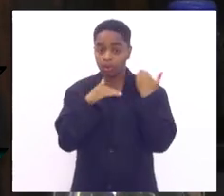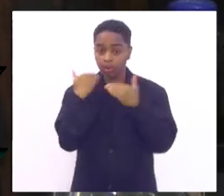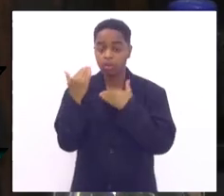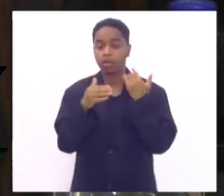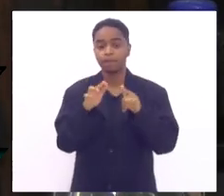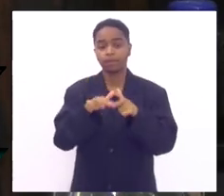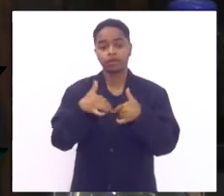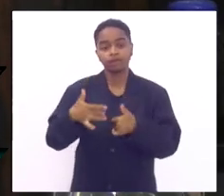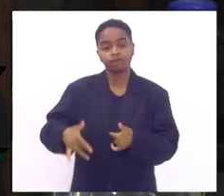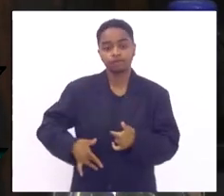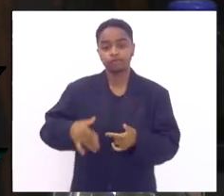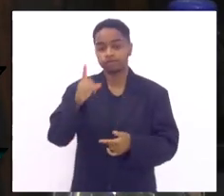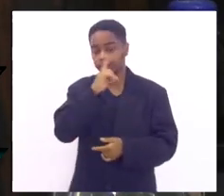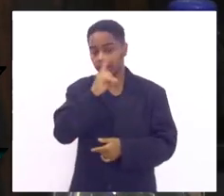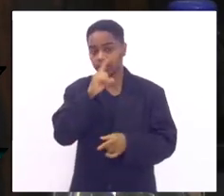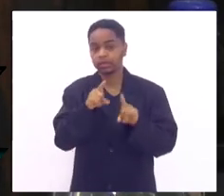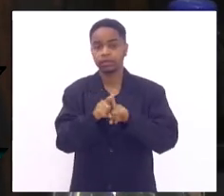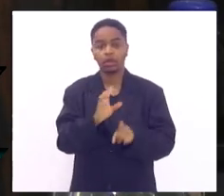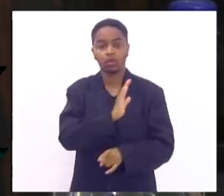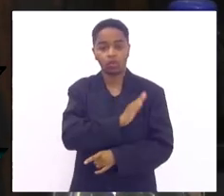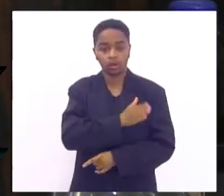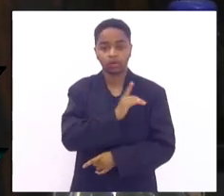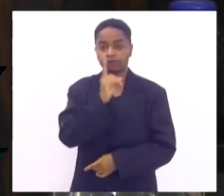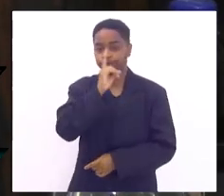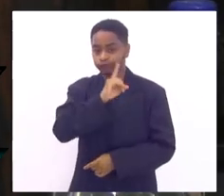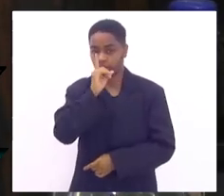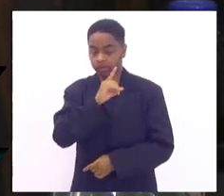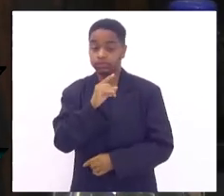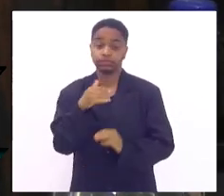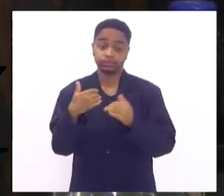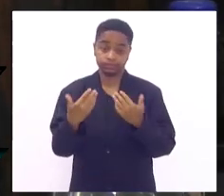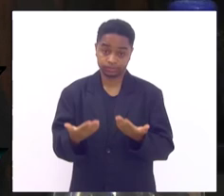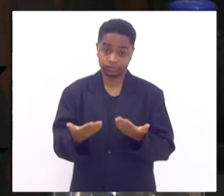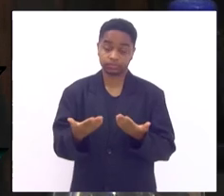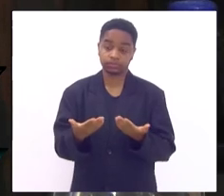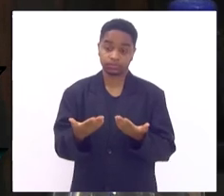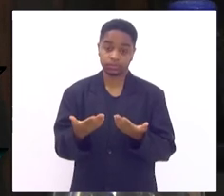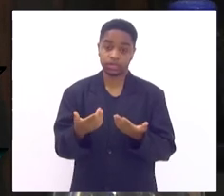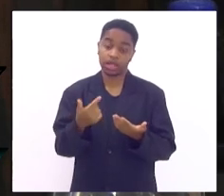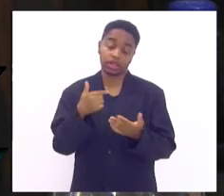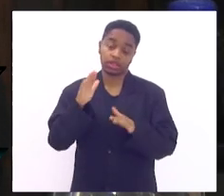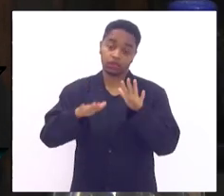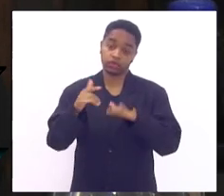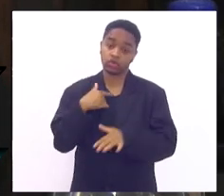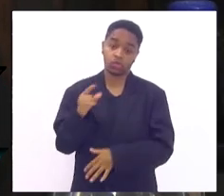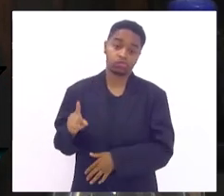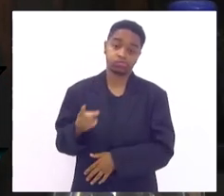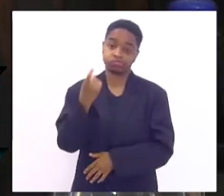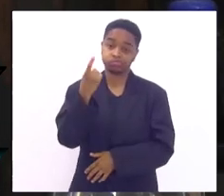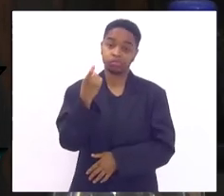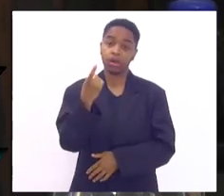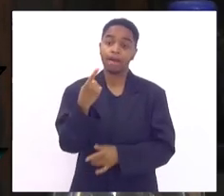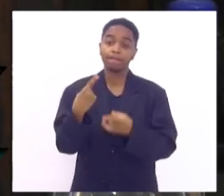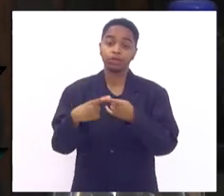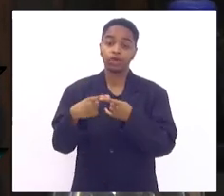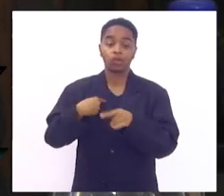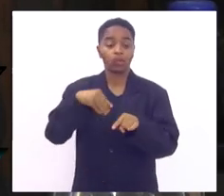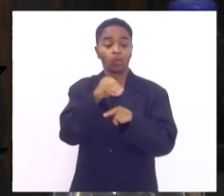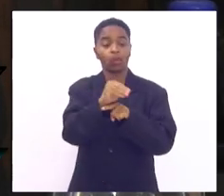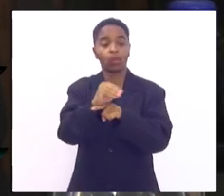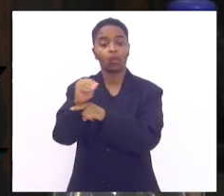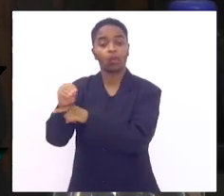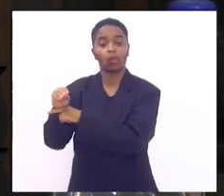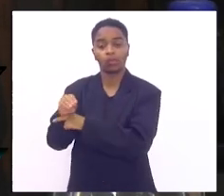e de infarto agudo do meu caso então eu sou talvez a exceção que ficou para poder cuidar deles todos